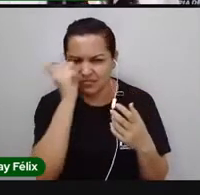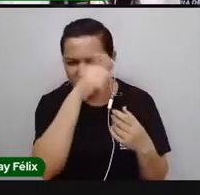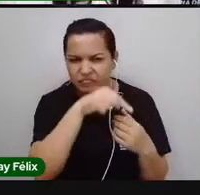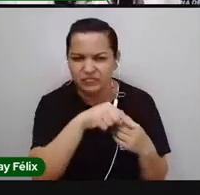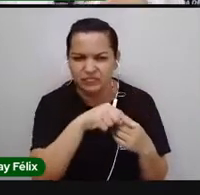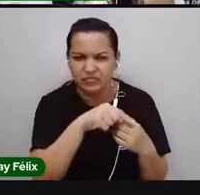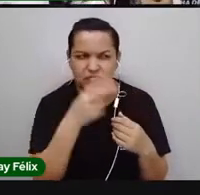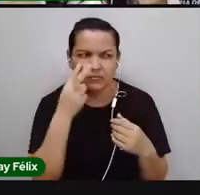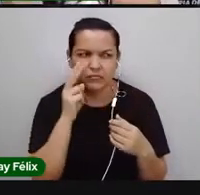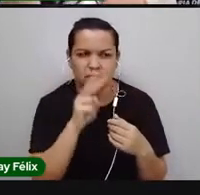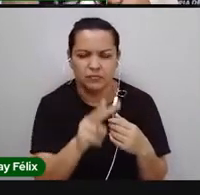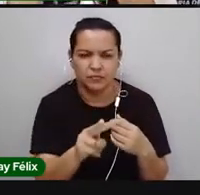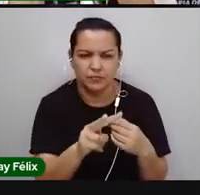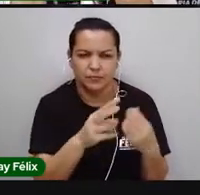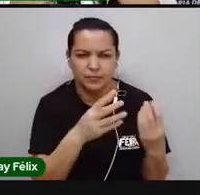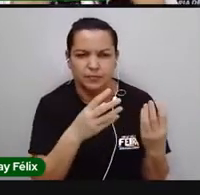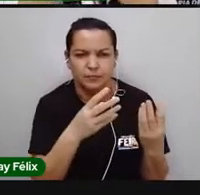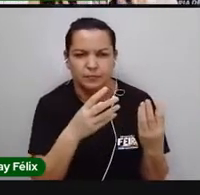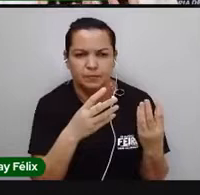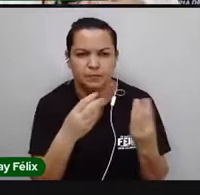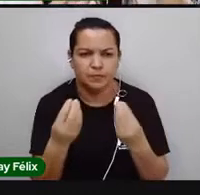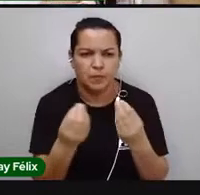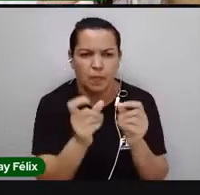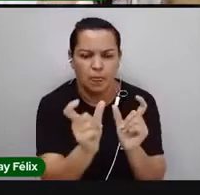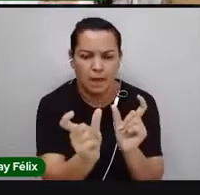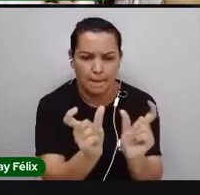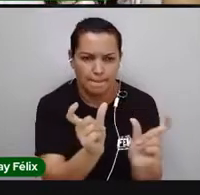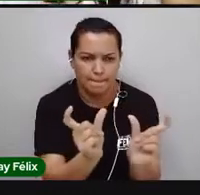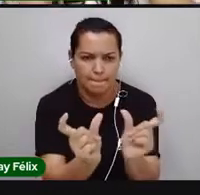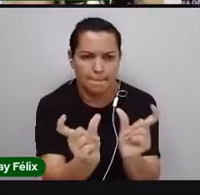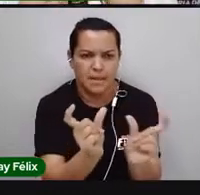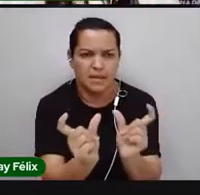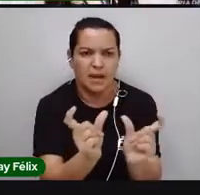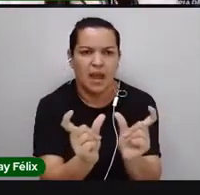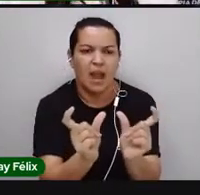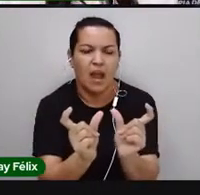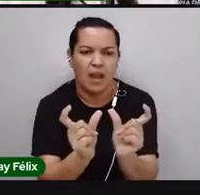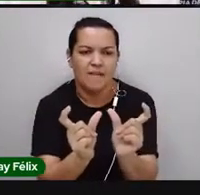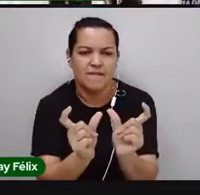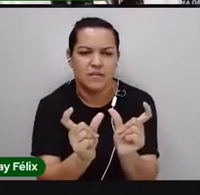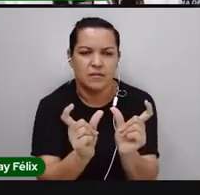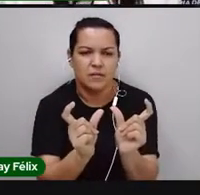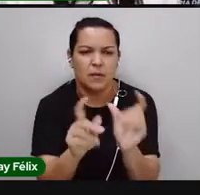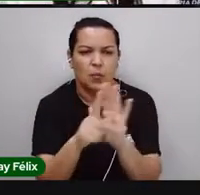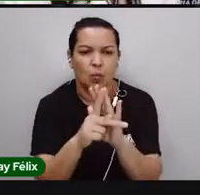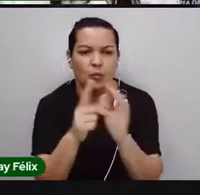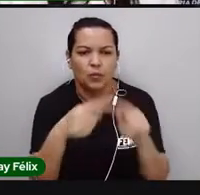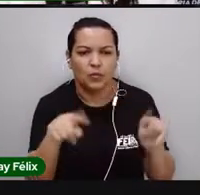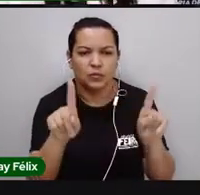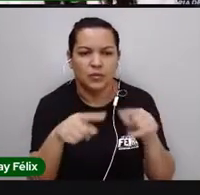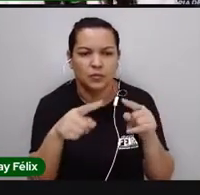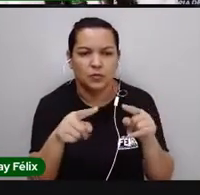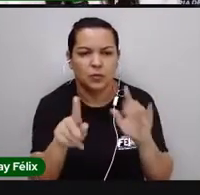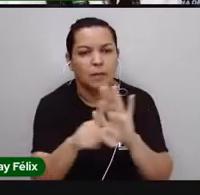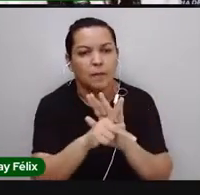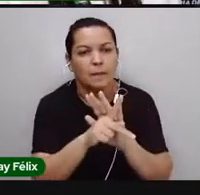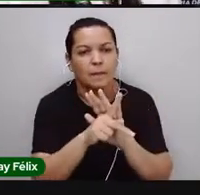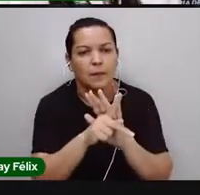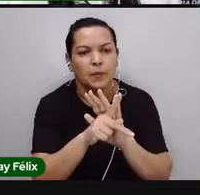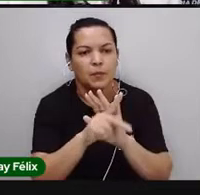Vamos ver. Muitas palavras, né? Aqui nessa música fazem parte da ciência.